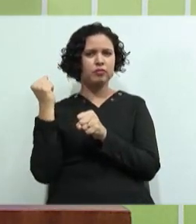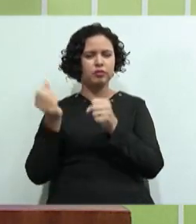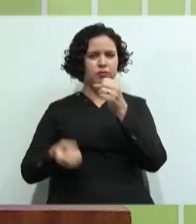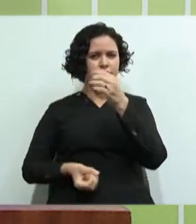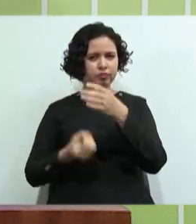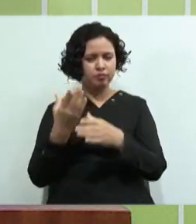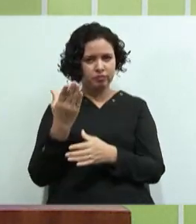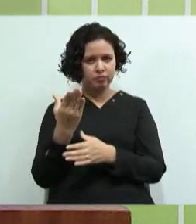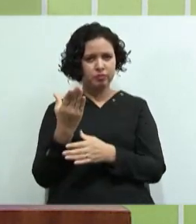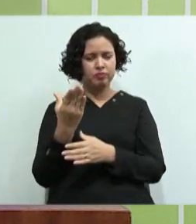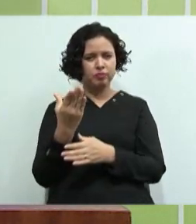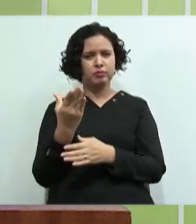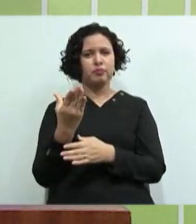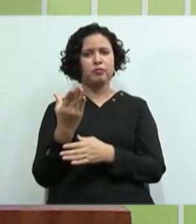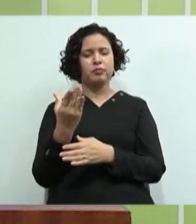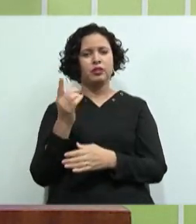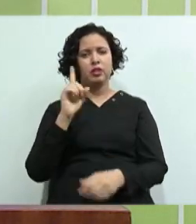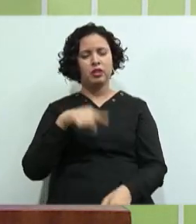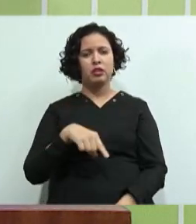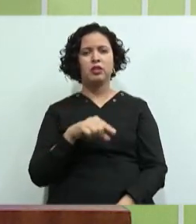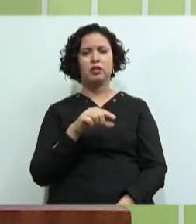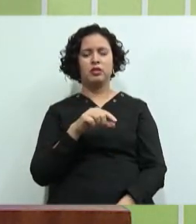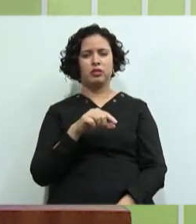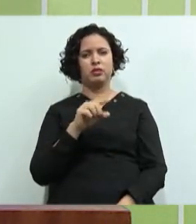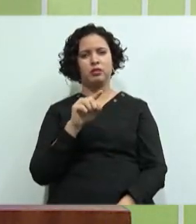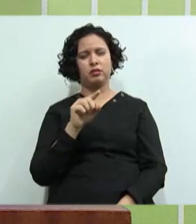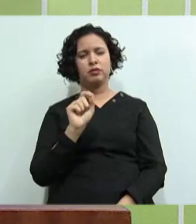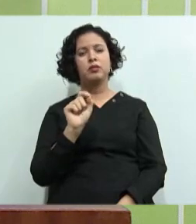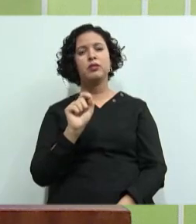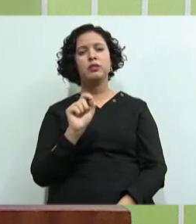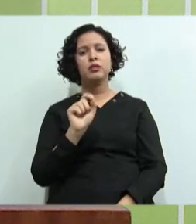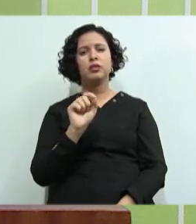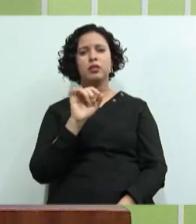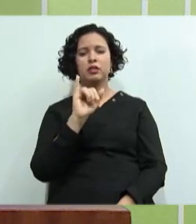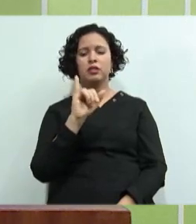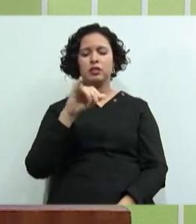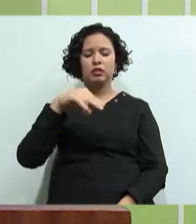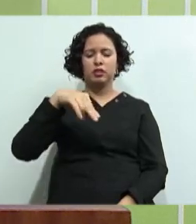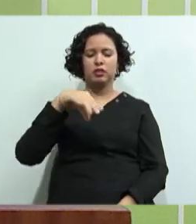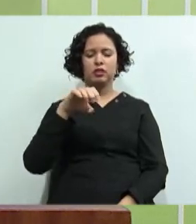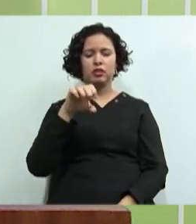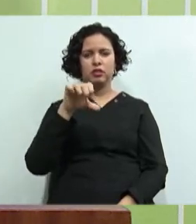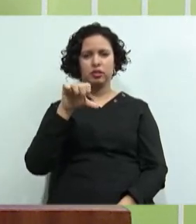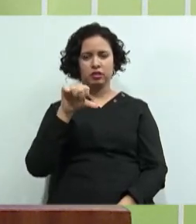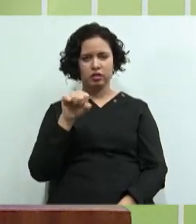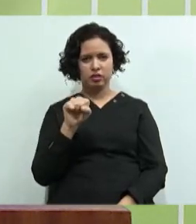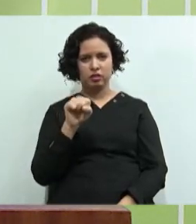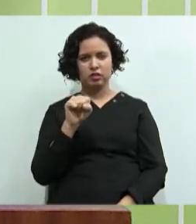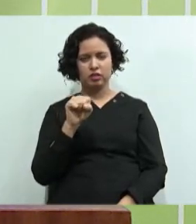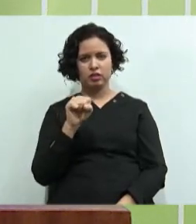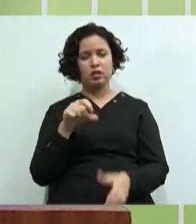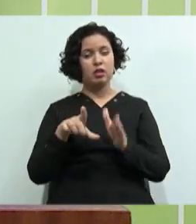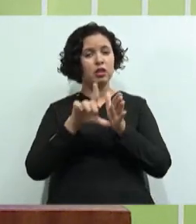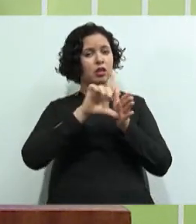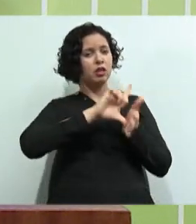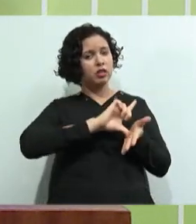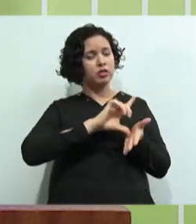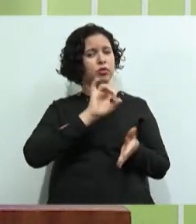criada Foi o Instituto Nacional De Educação De surdos Antes dele Só teve o Instituto Para Pessoas Cegas